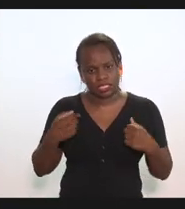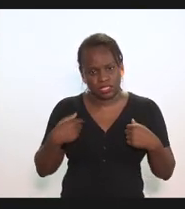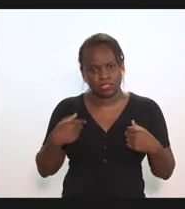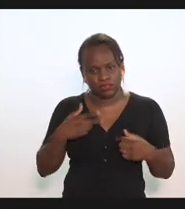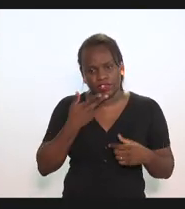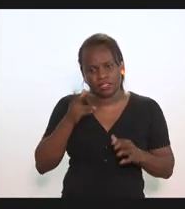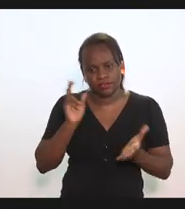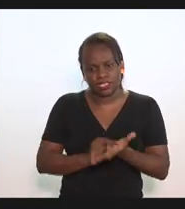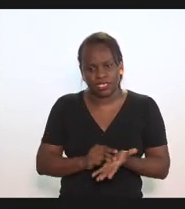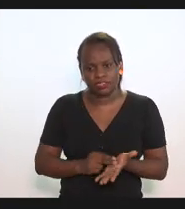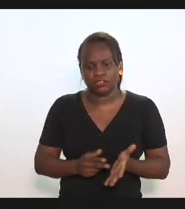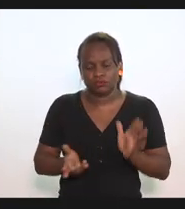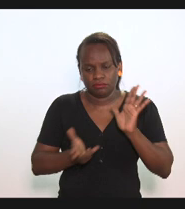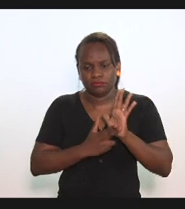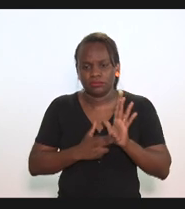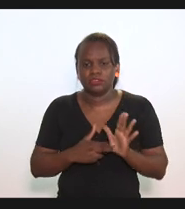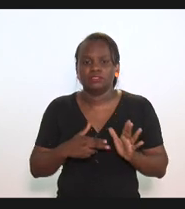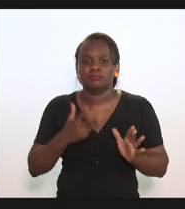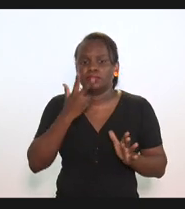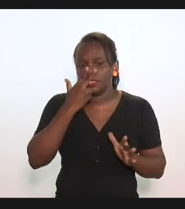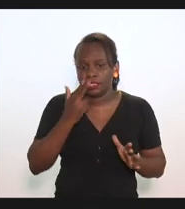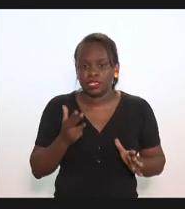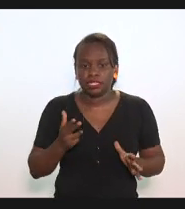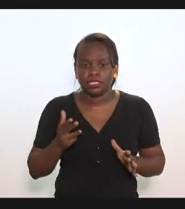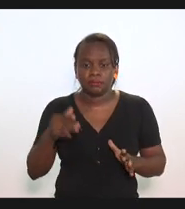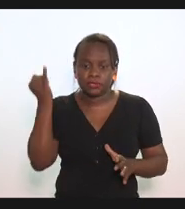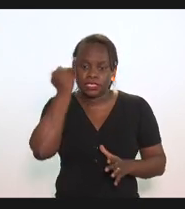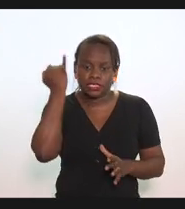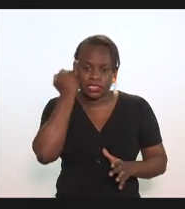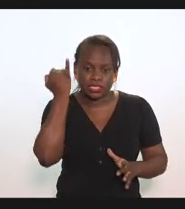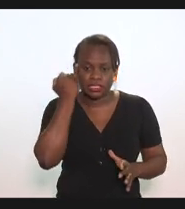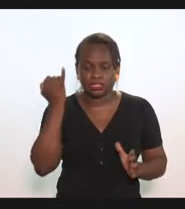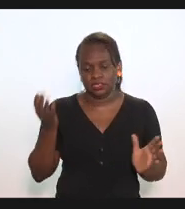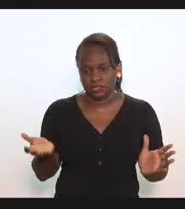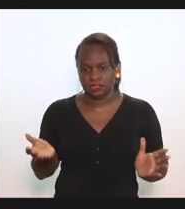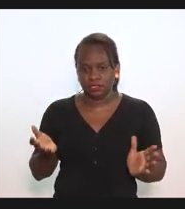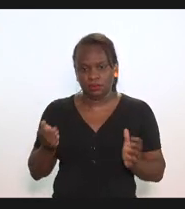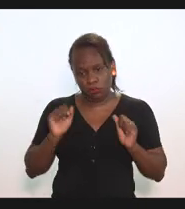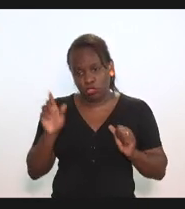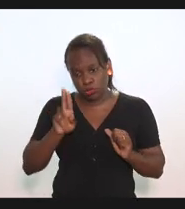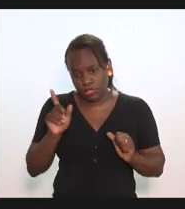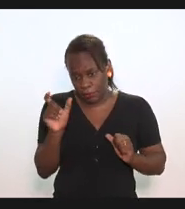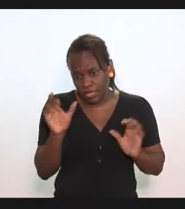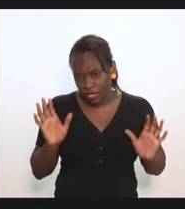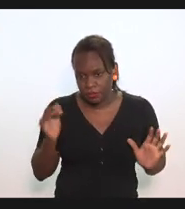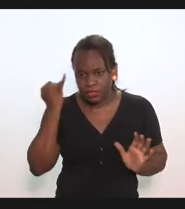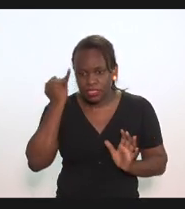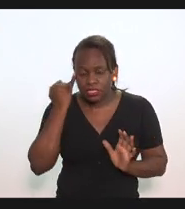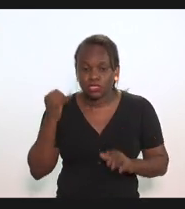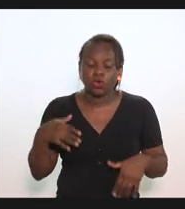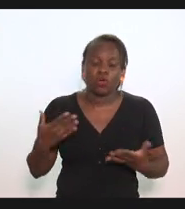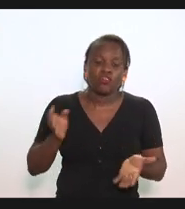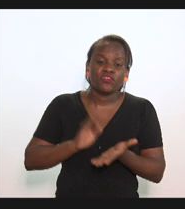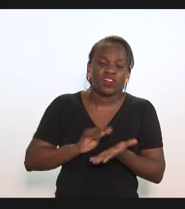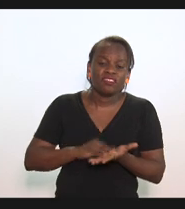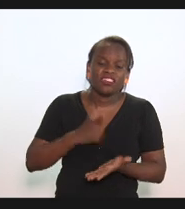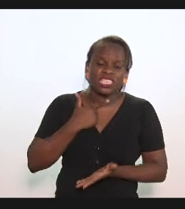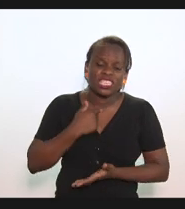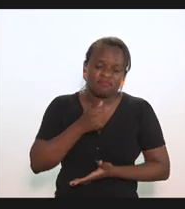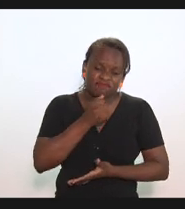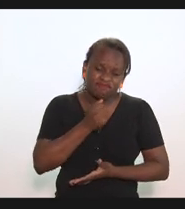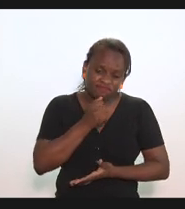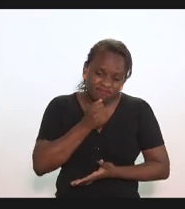deputado Luiz Paulo que parece mais uma preguiça se é que posso utilizar essa palavra ou uma falta de vontade